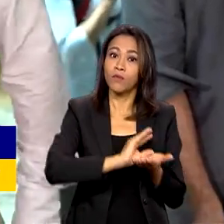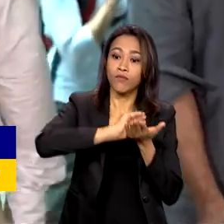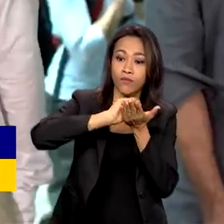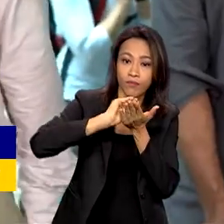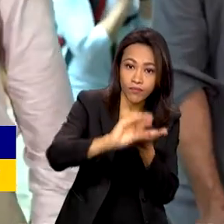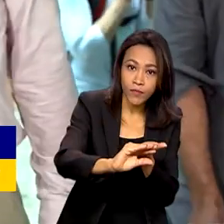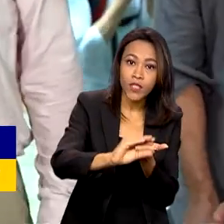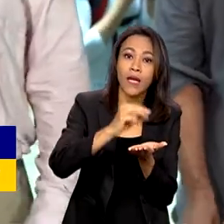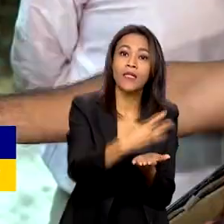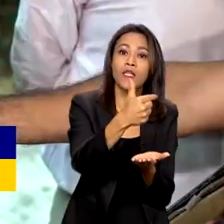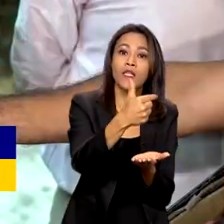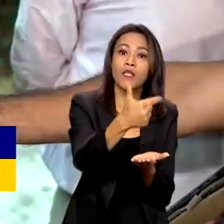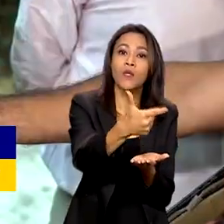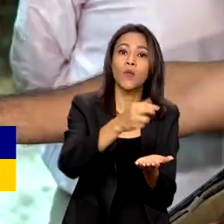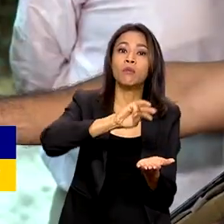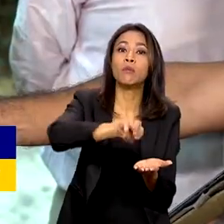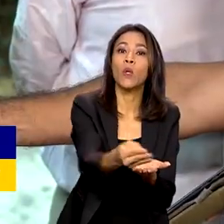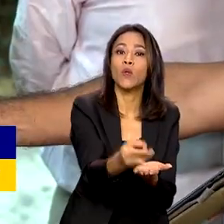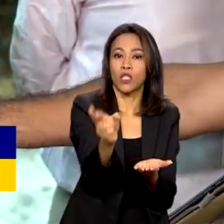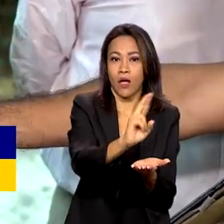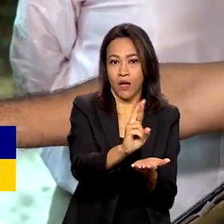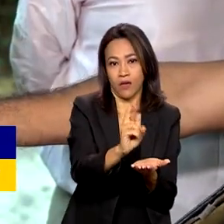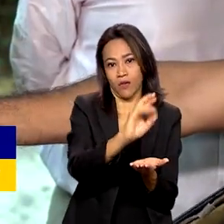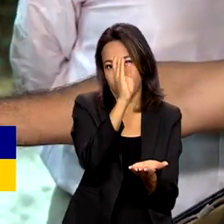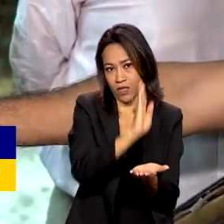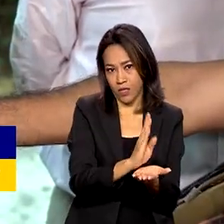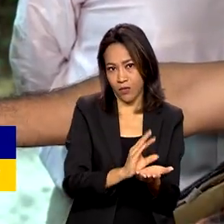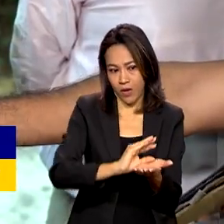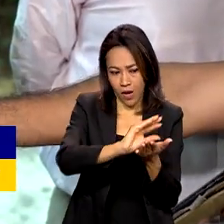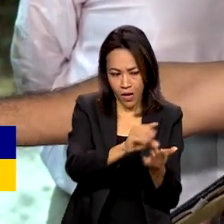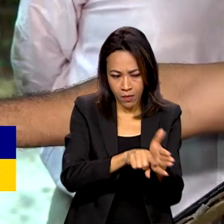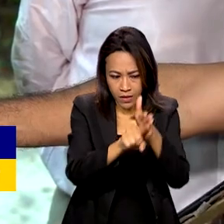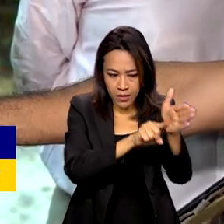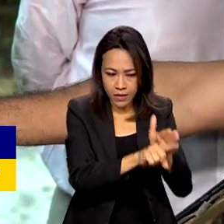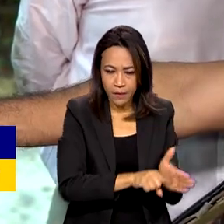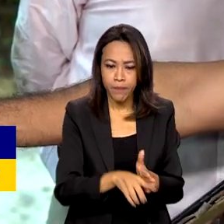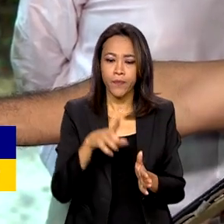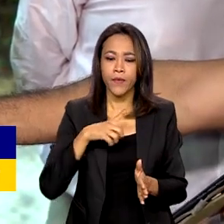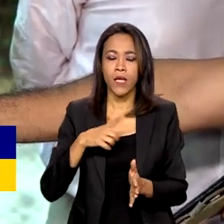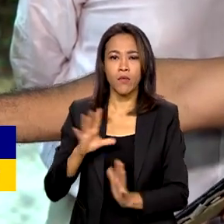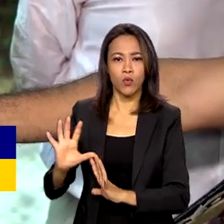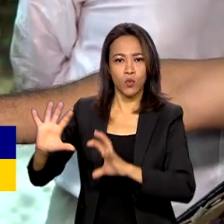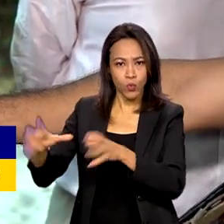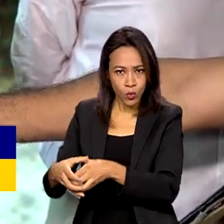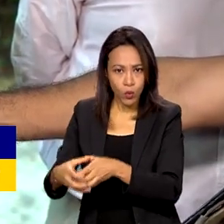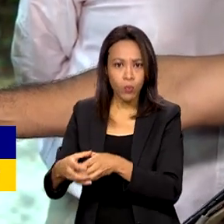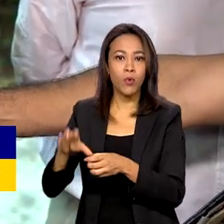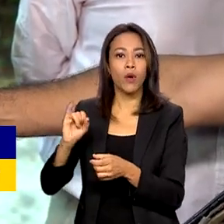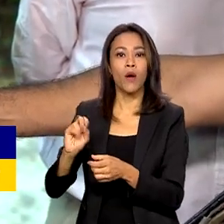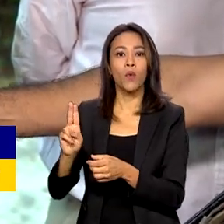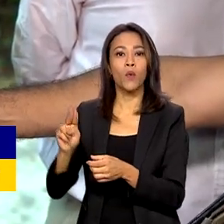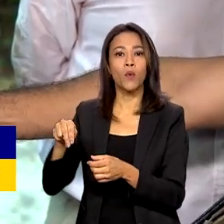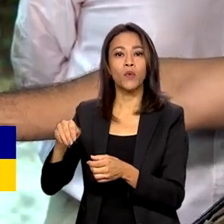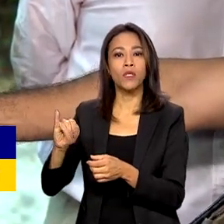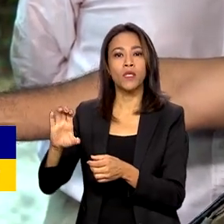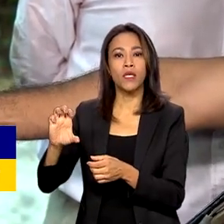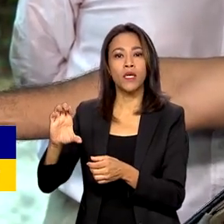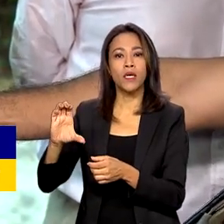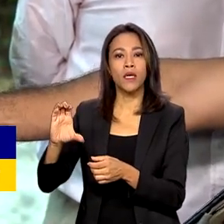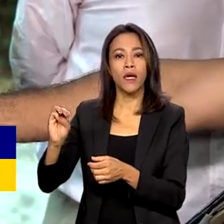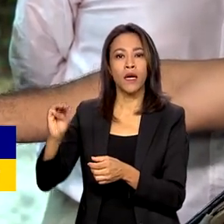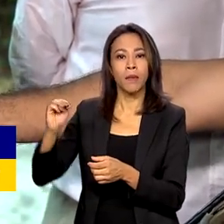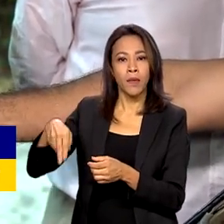milhões de reais. Desenvolve os pesquisadores e pesquisadoras do INPA, junto com a Unicamp, junto